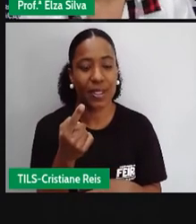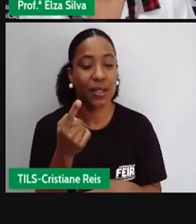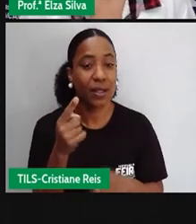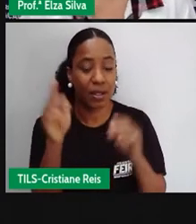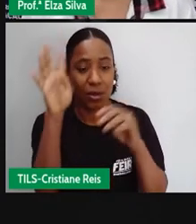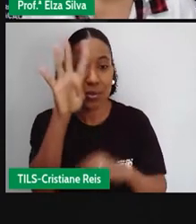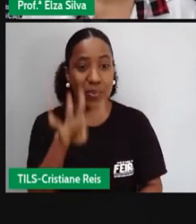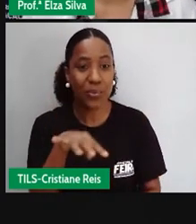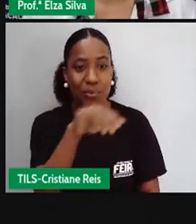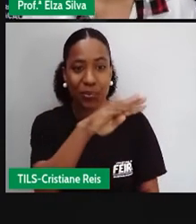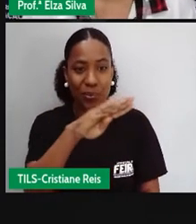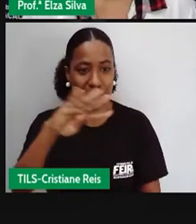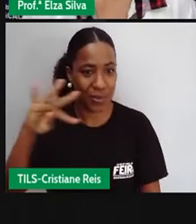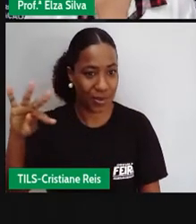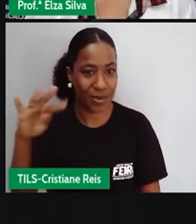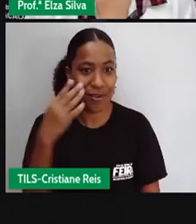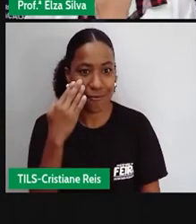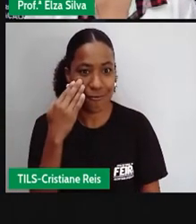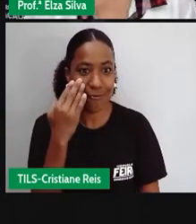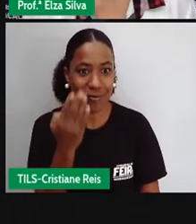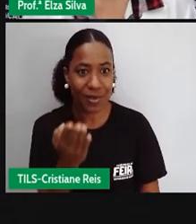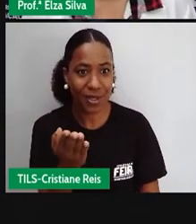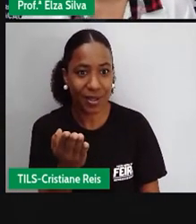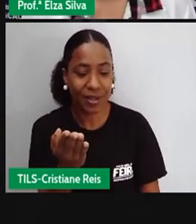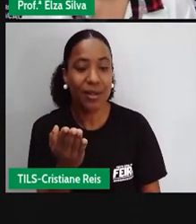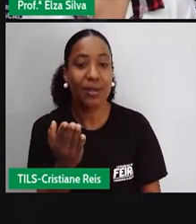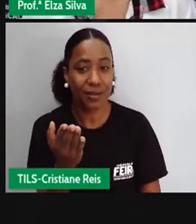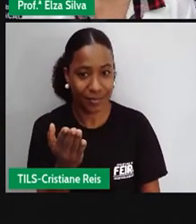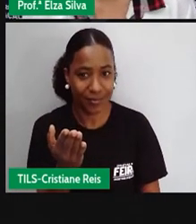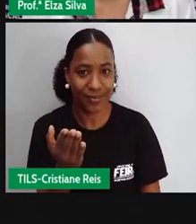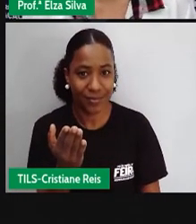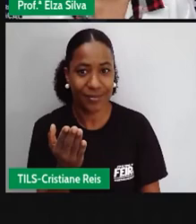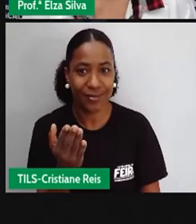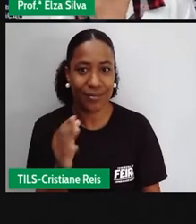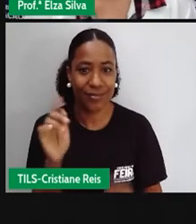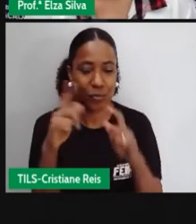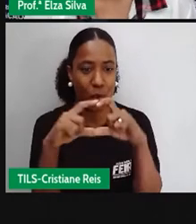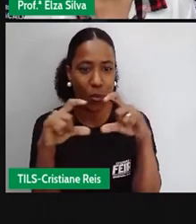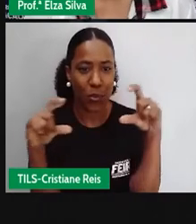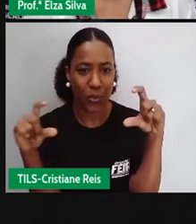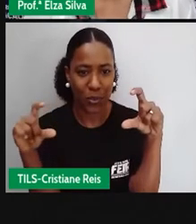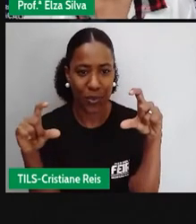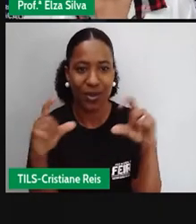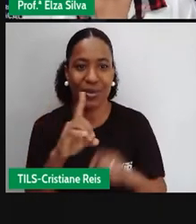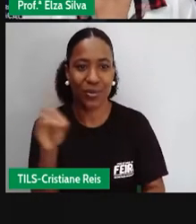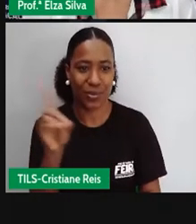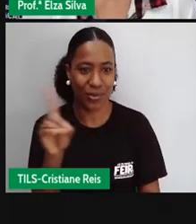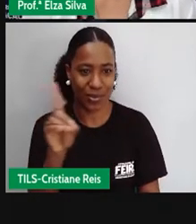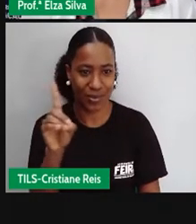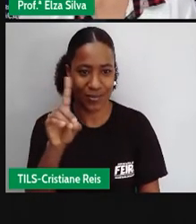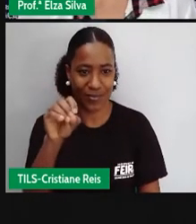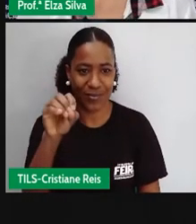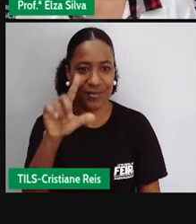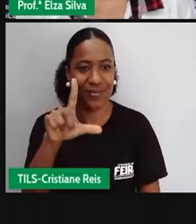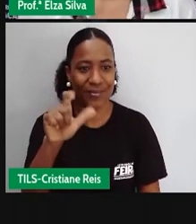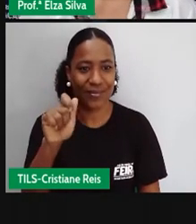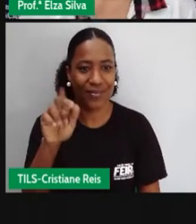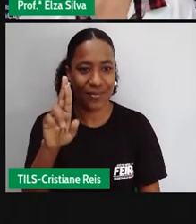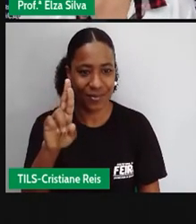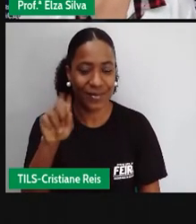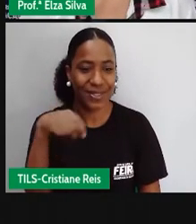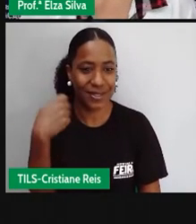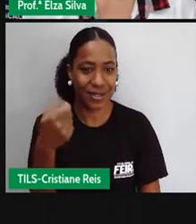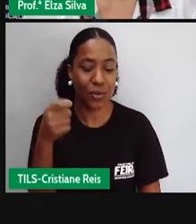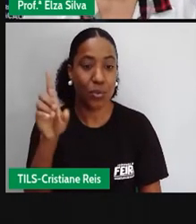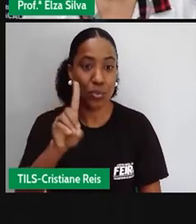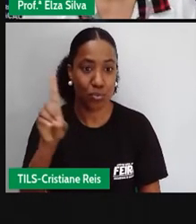visualizar na tela, a imagem da cédula americana, dólar. Então, nós